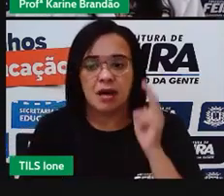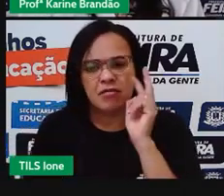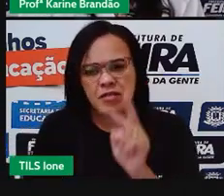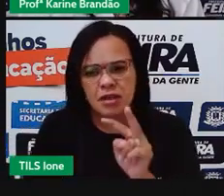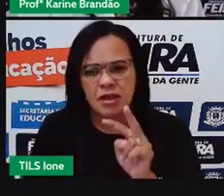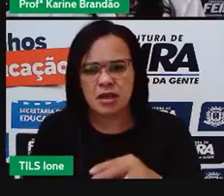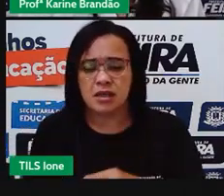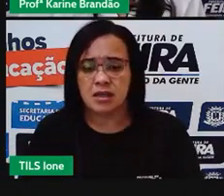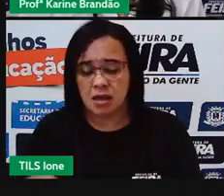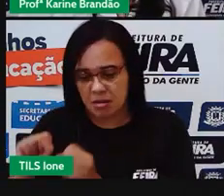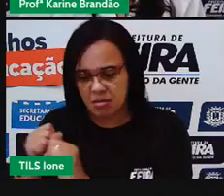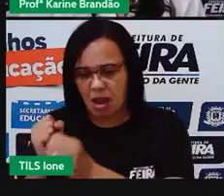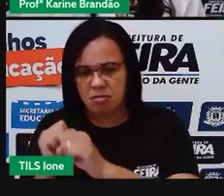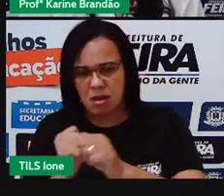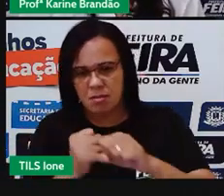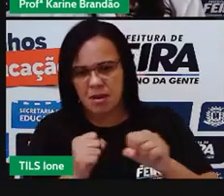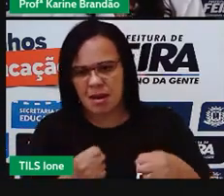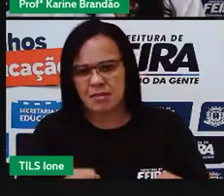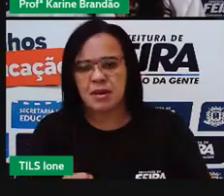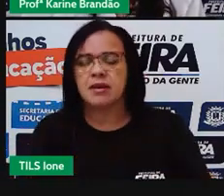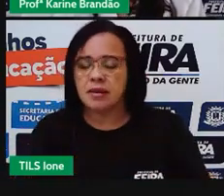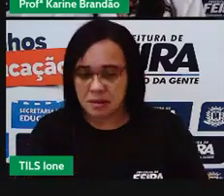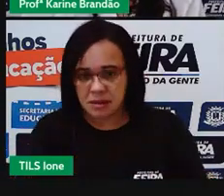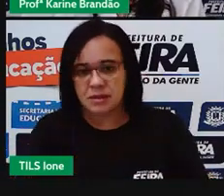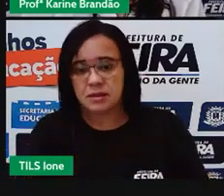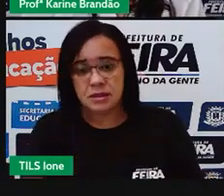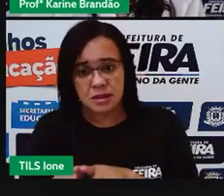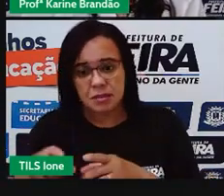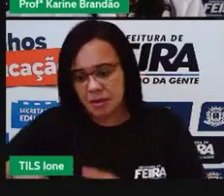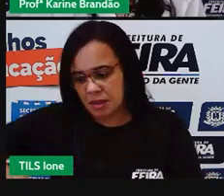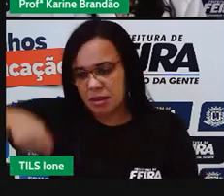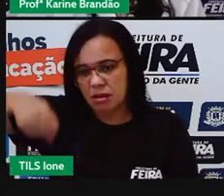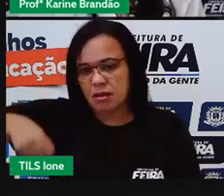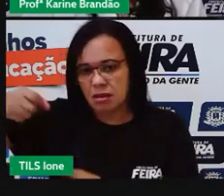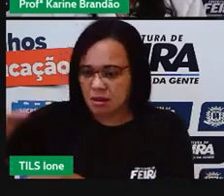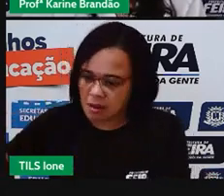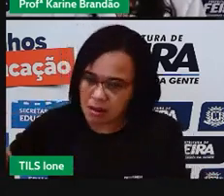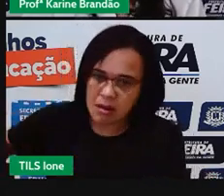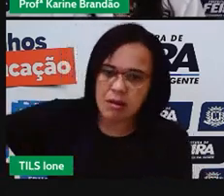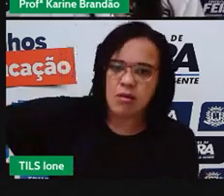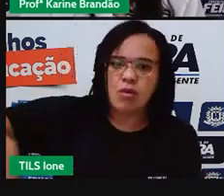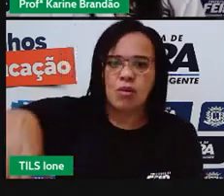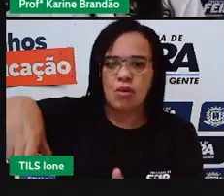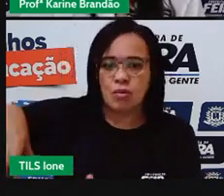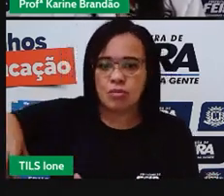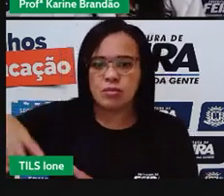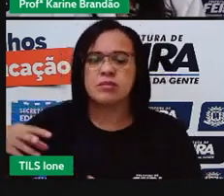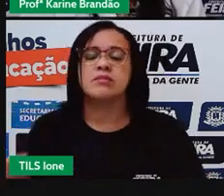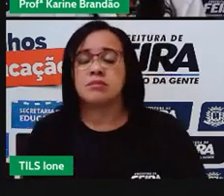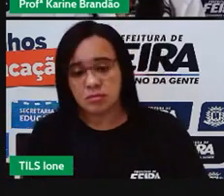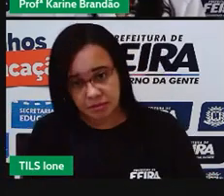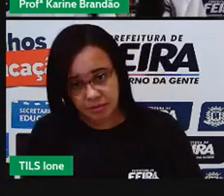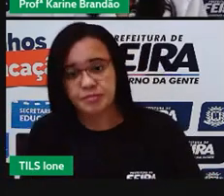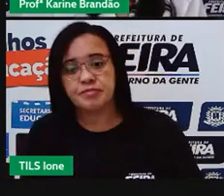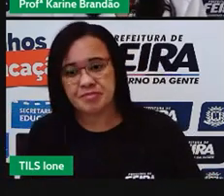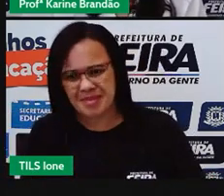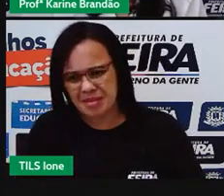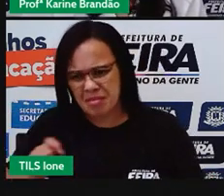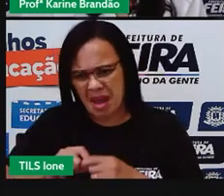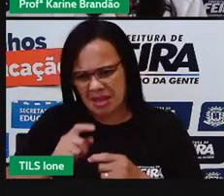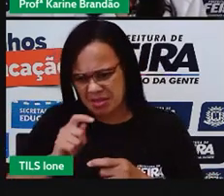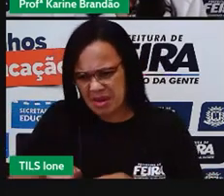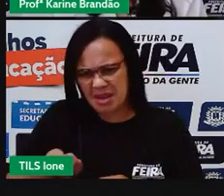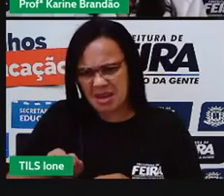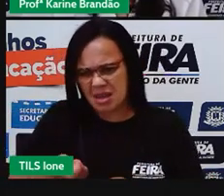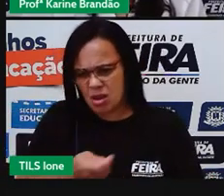Usa vassoura, usa um balde de água ao invés da mangueira porque aí o desperdício vai ser menor. Tem